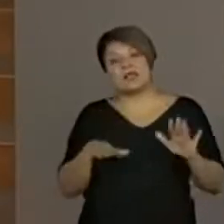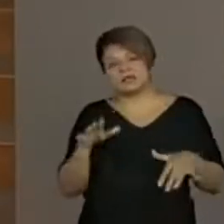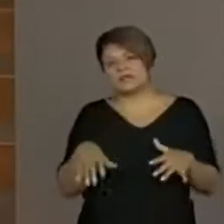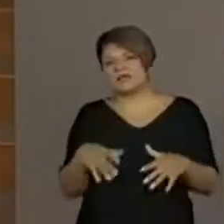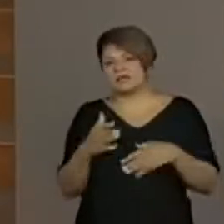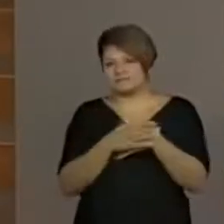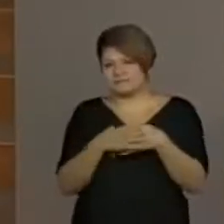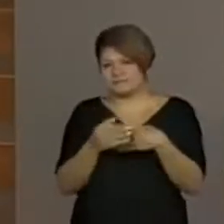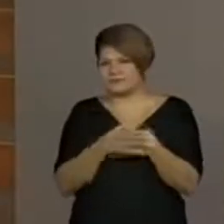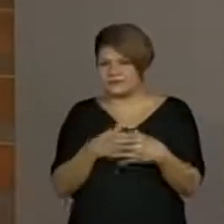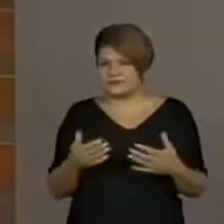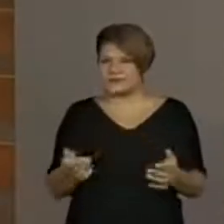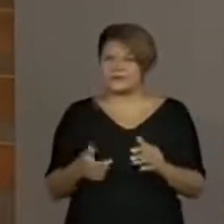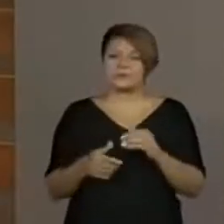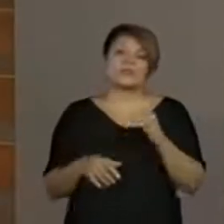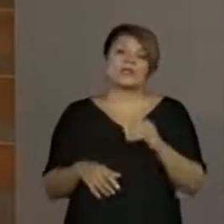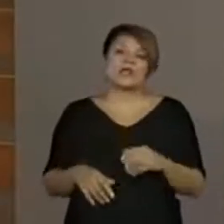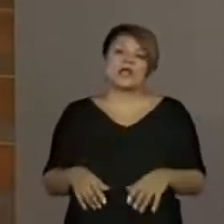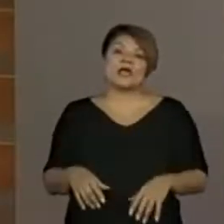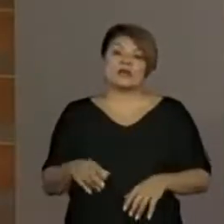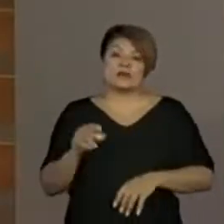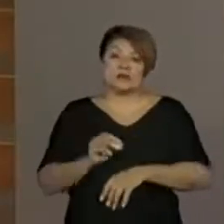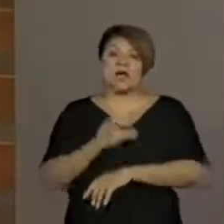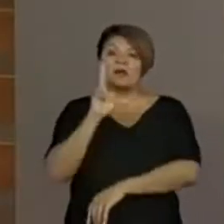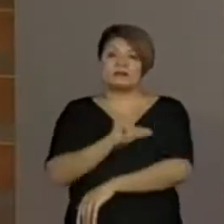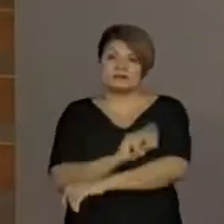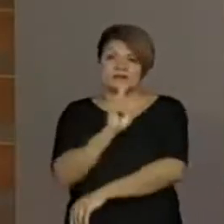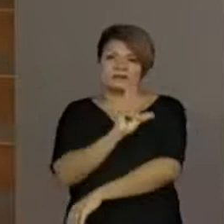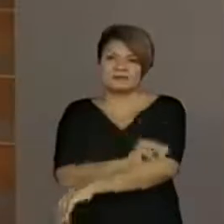animal de estimação. Rãs e sapos,